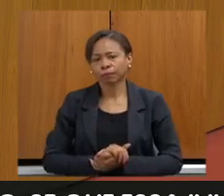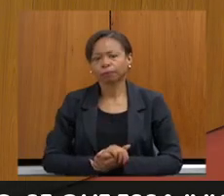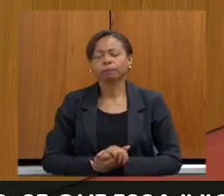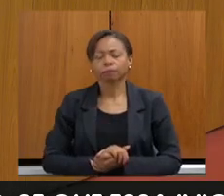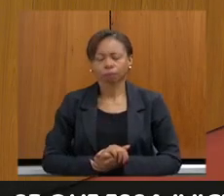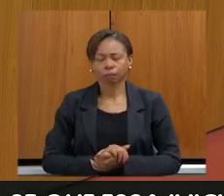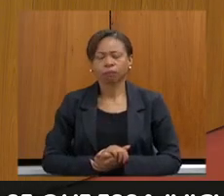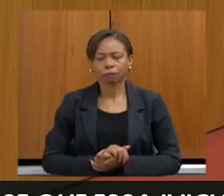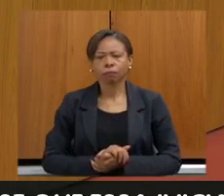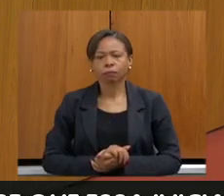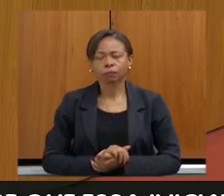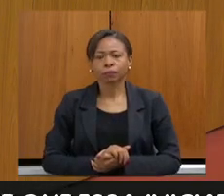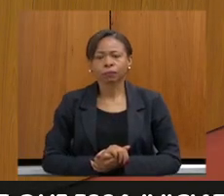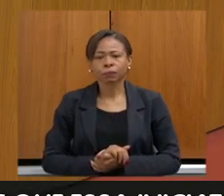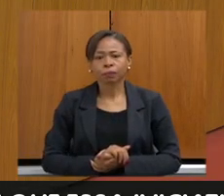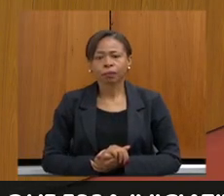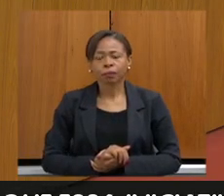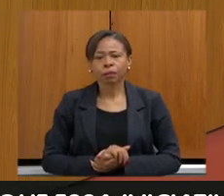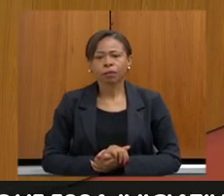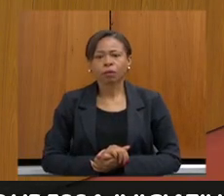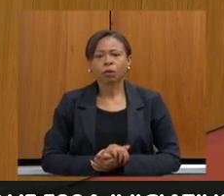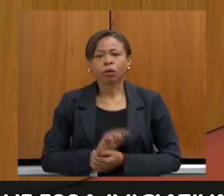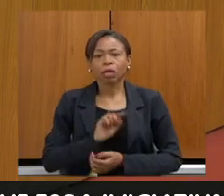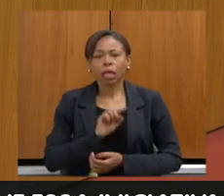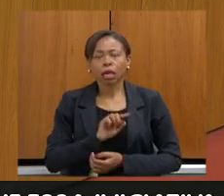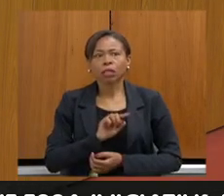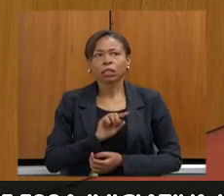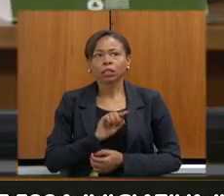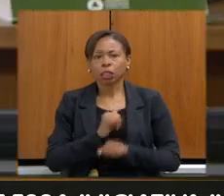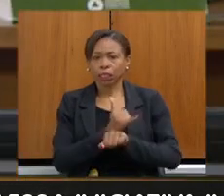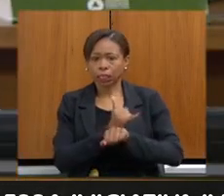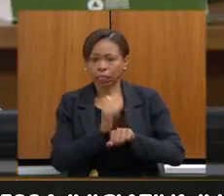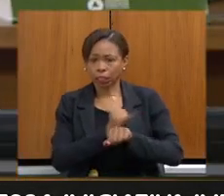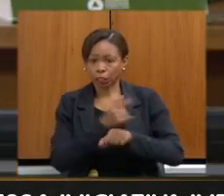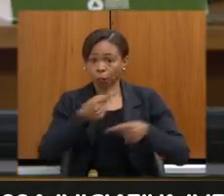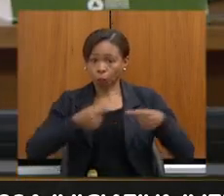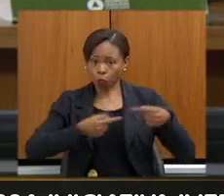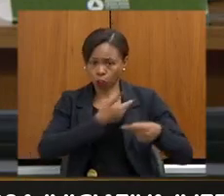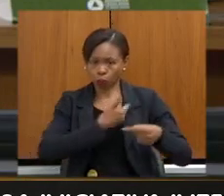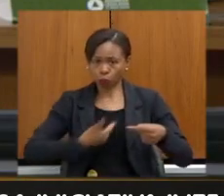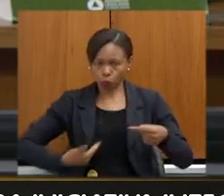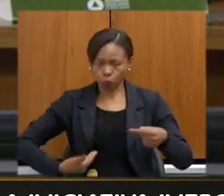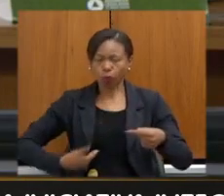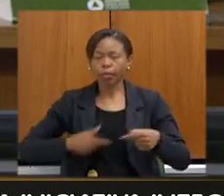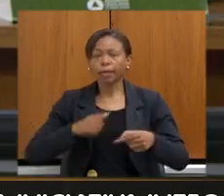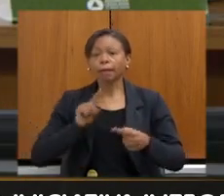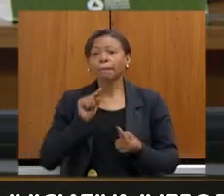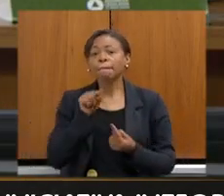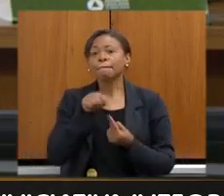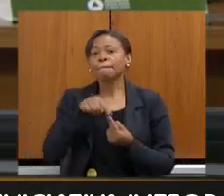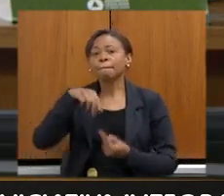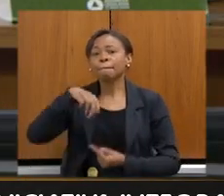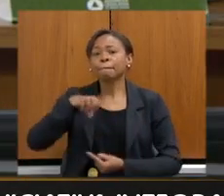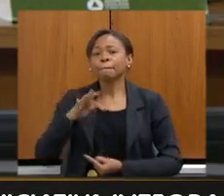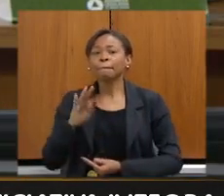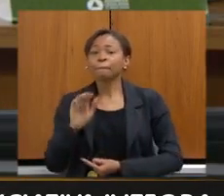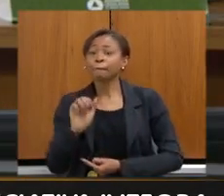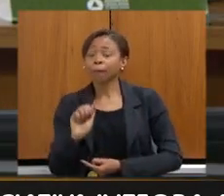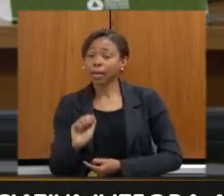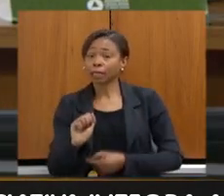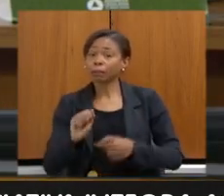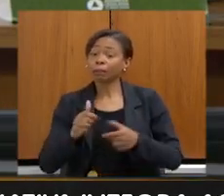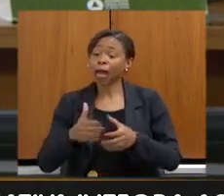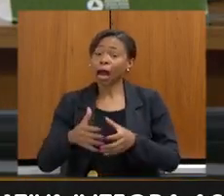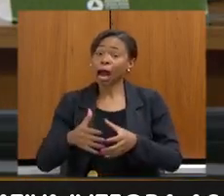Então, deputado, a gente tem nos nossos instrumentos de planejamento de política pública metas colocadas para aumento da cobertura